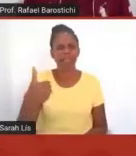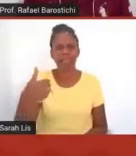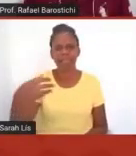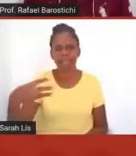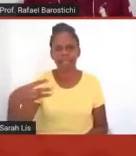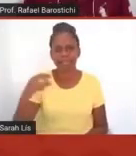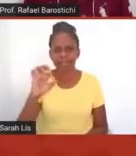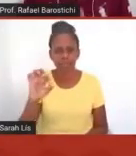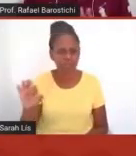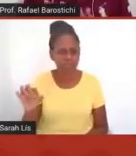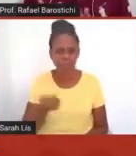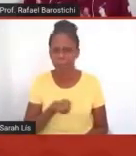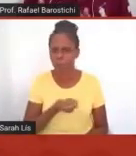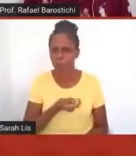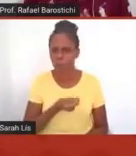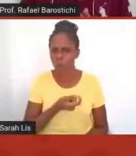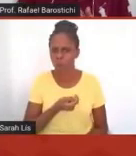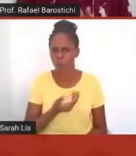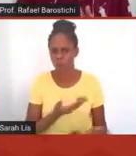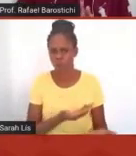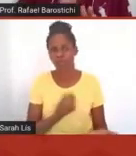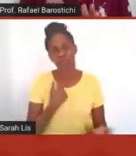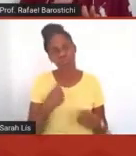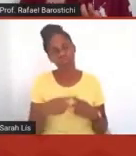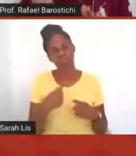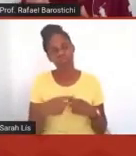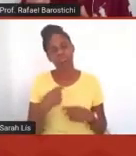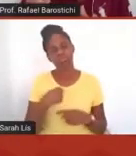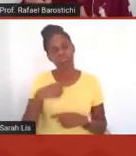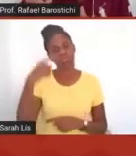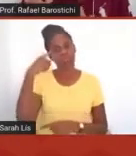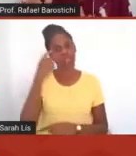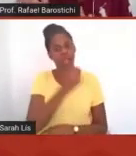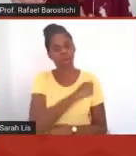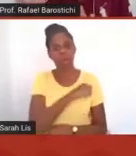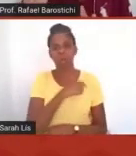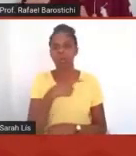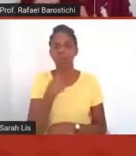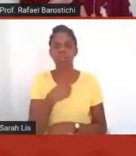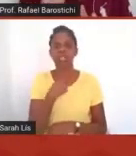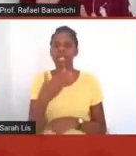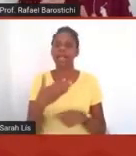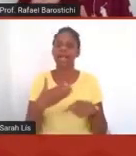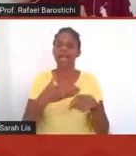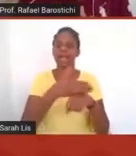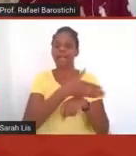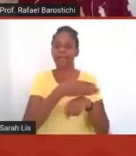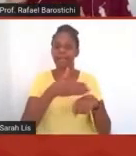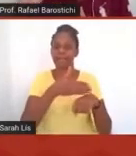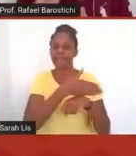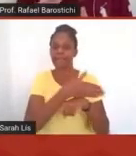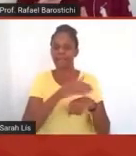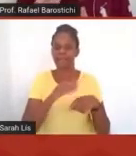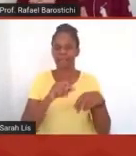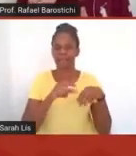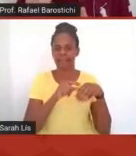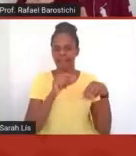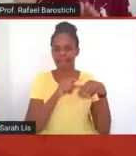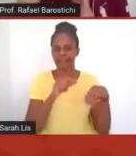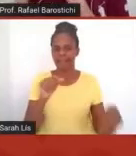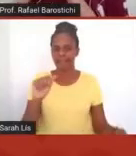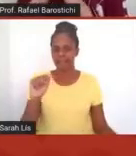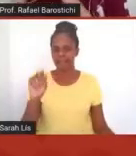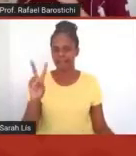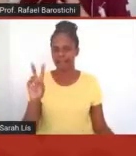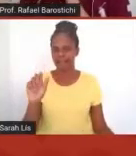considera os alunos que não acessaram a AVA depois da, ali,